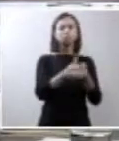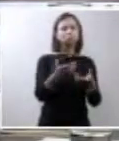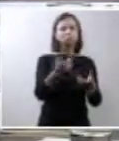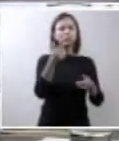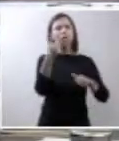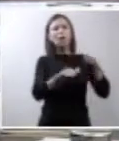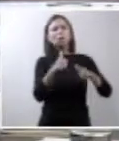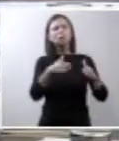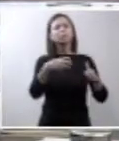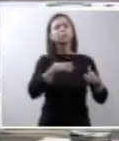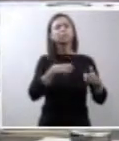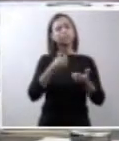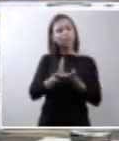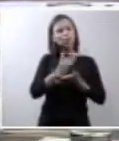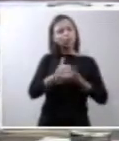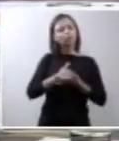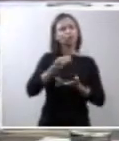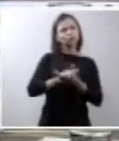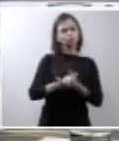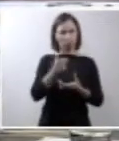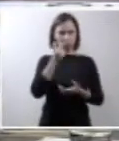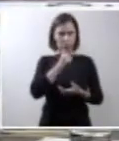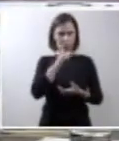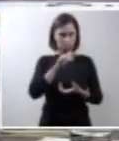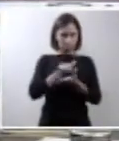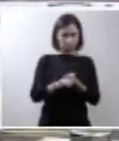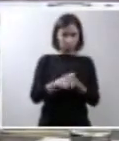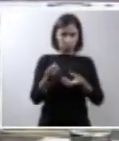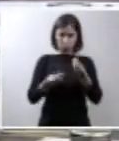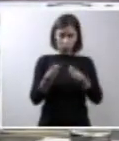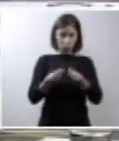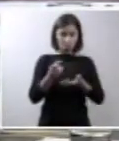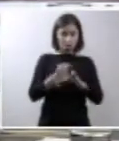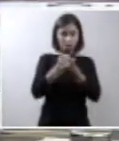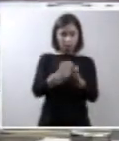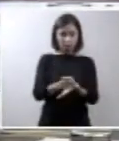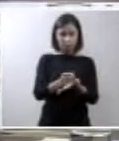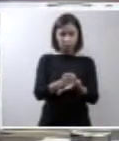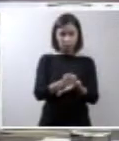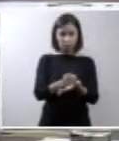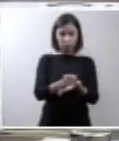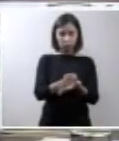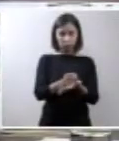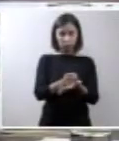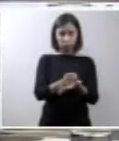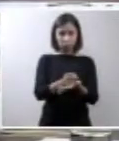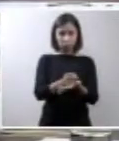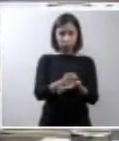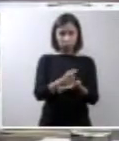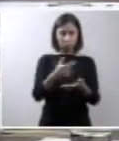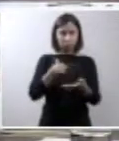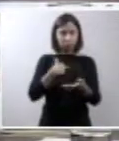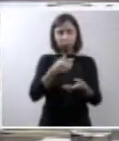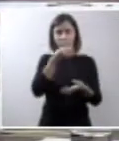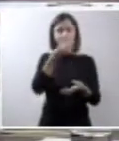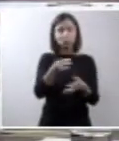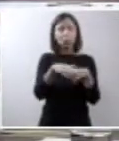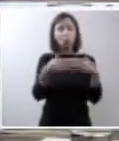avaliações compartilhou com a sua mulher se apoiou a decisão dela gostaria de ter um depoimento